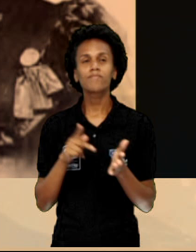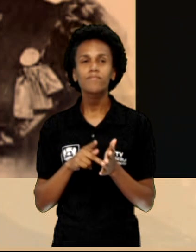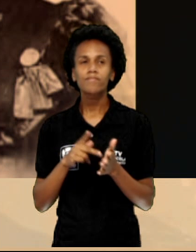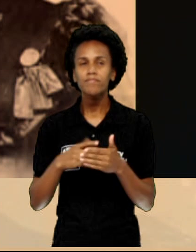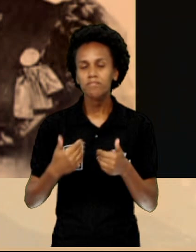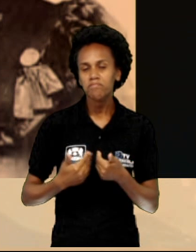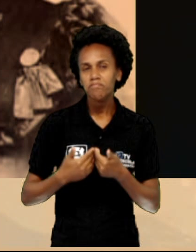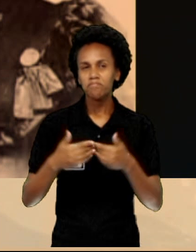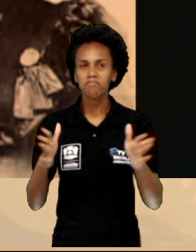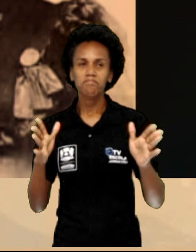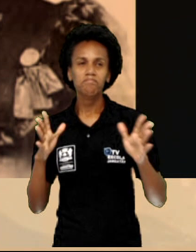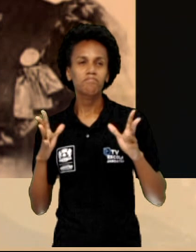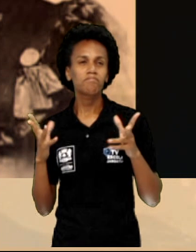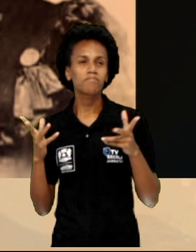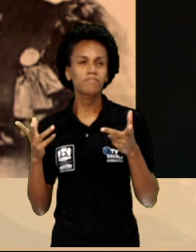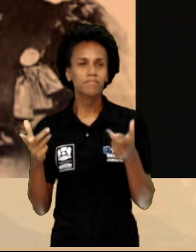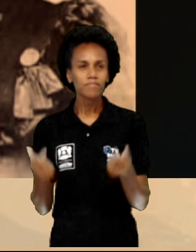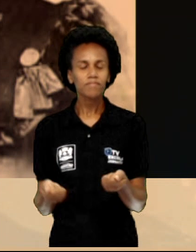alas de tudo.